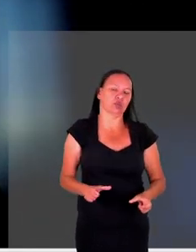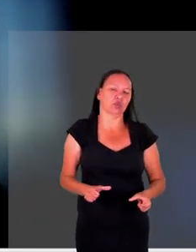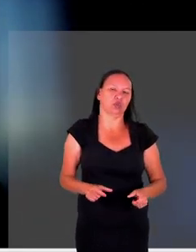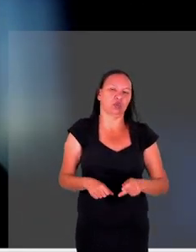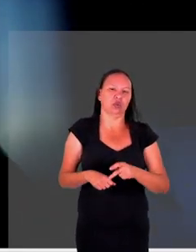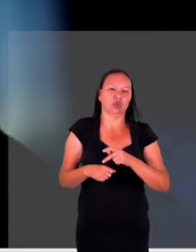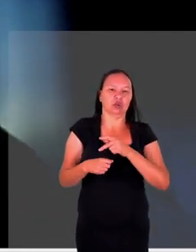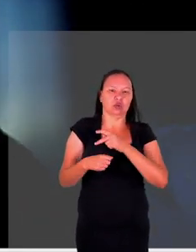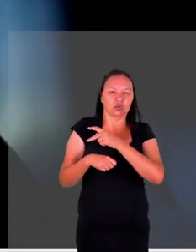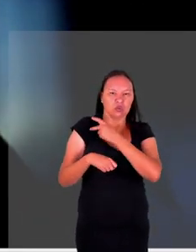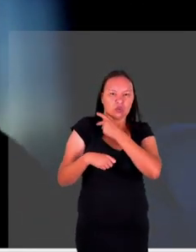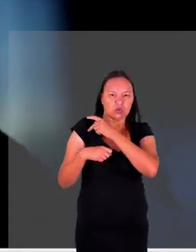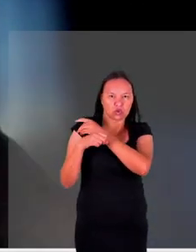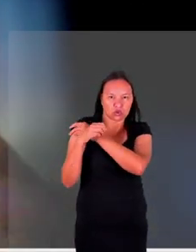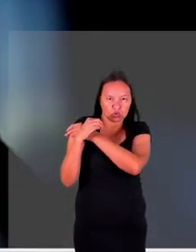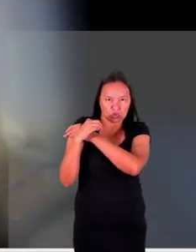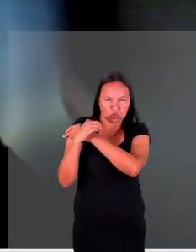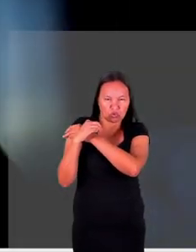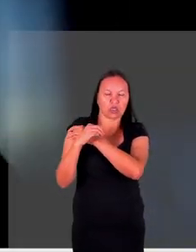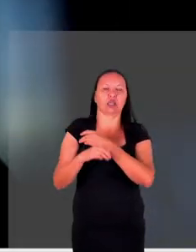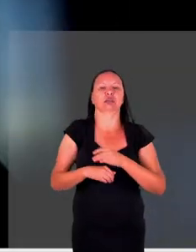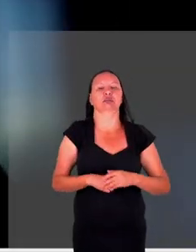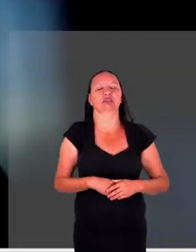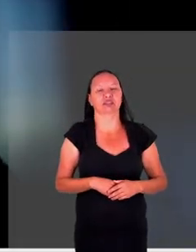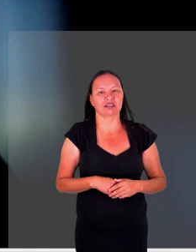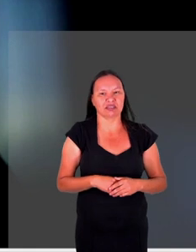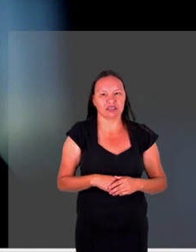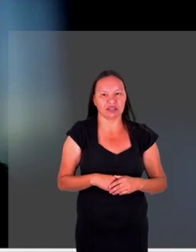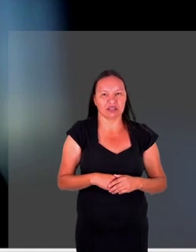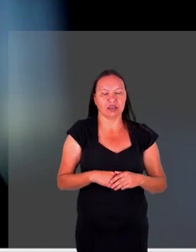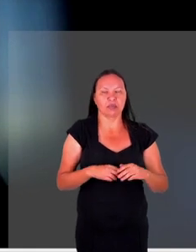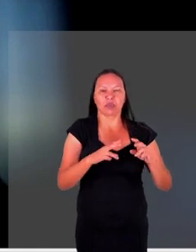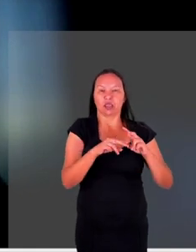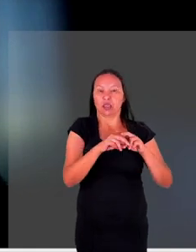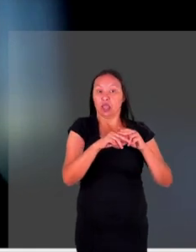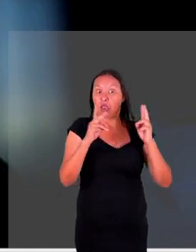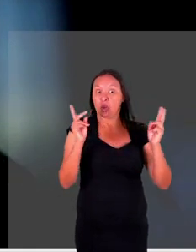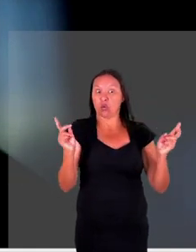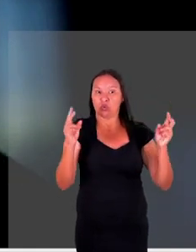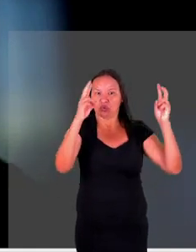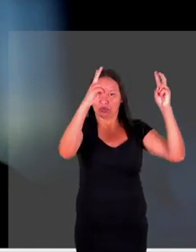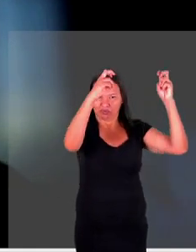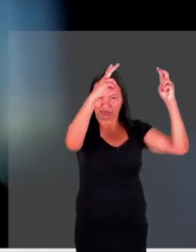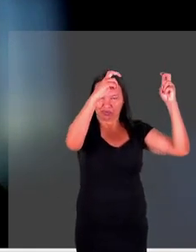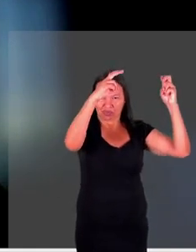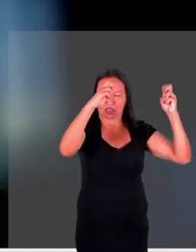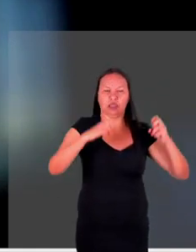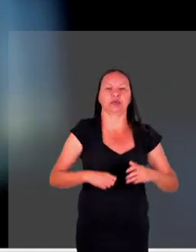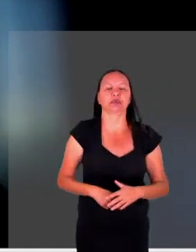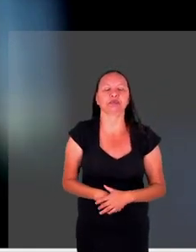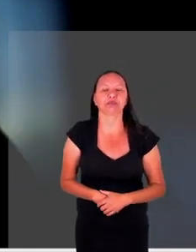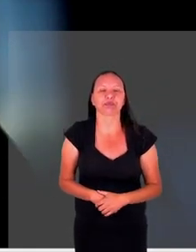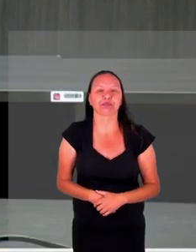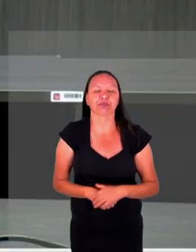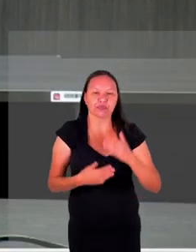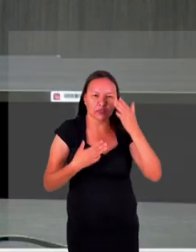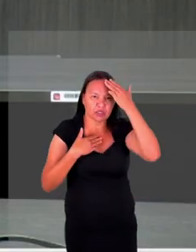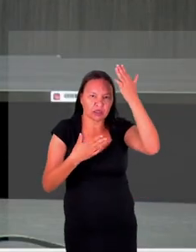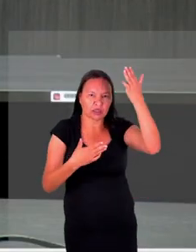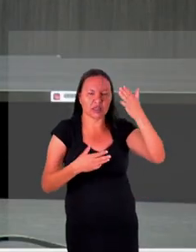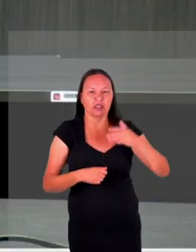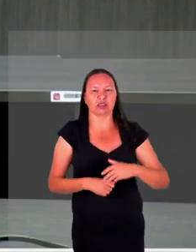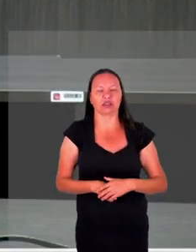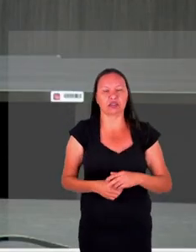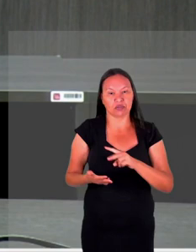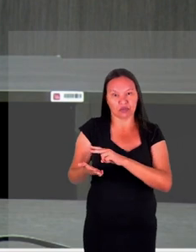na Ucrânia pelo lado ucraniano aí já é outro tipo de vítima quando o julgamento sai eu agradeço claro